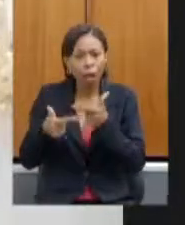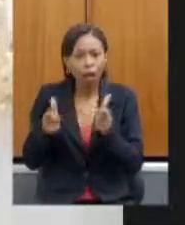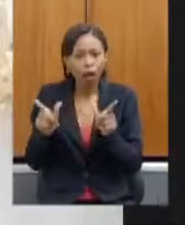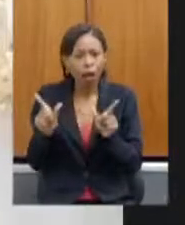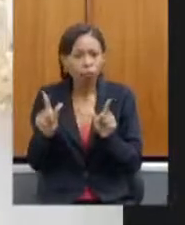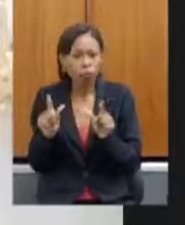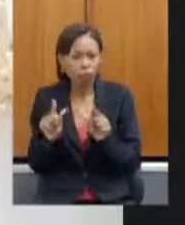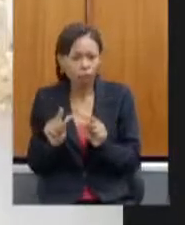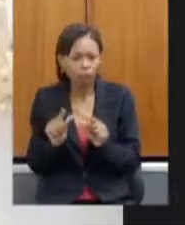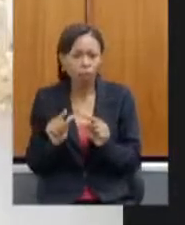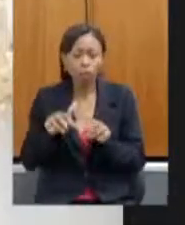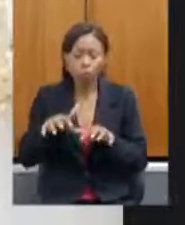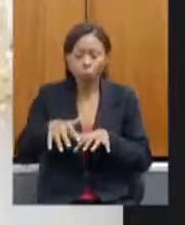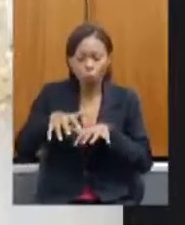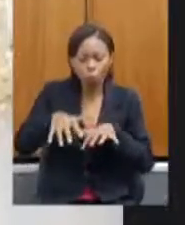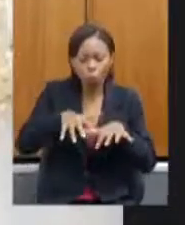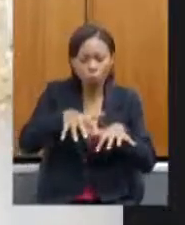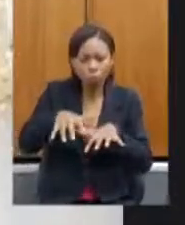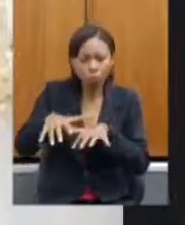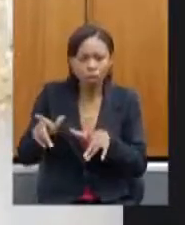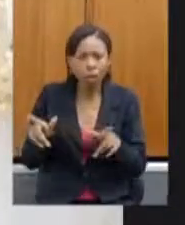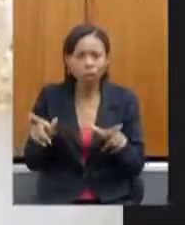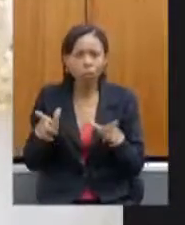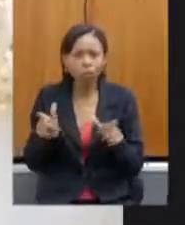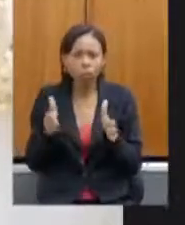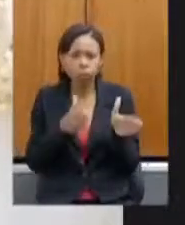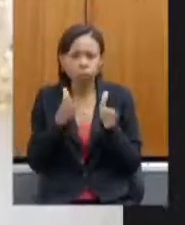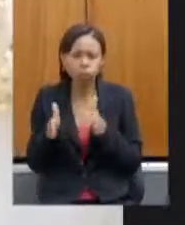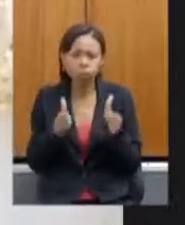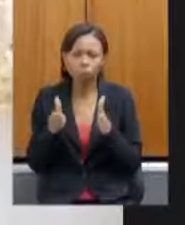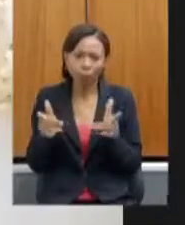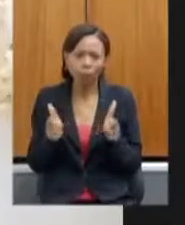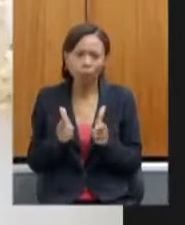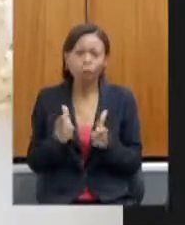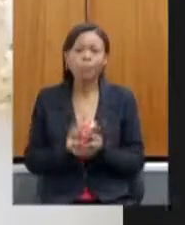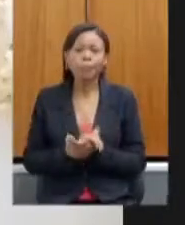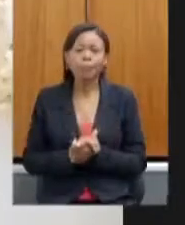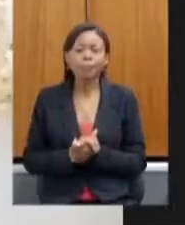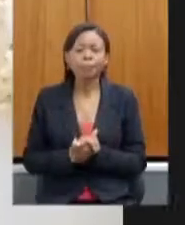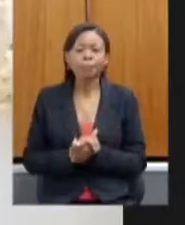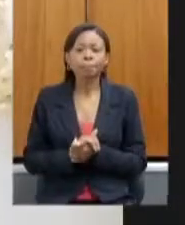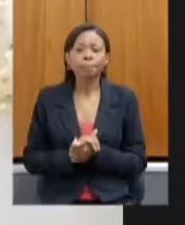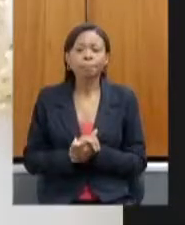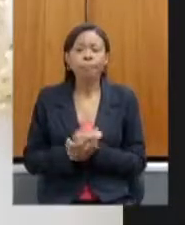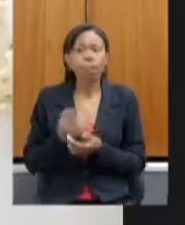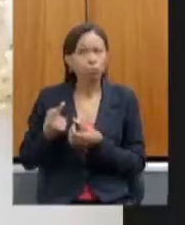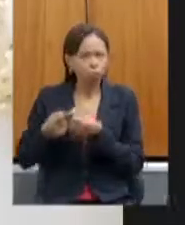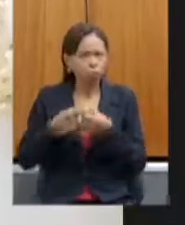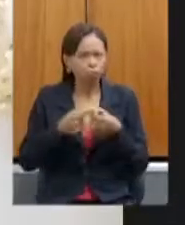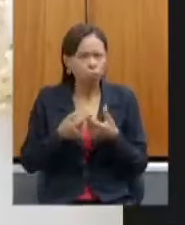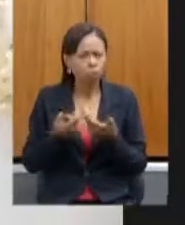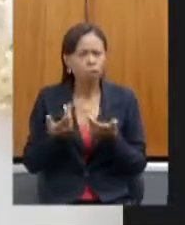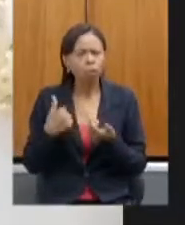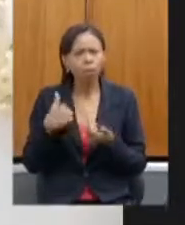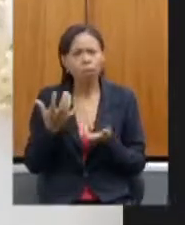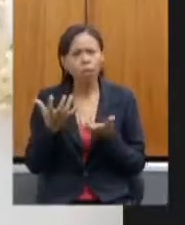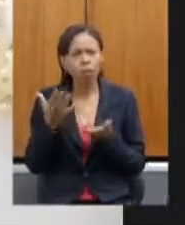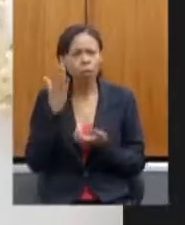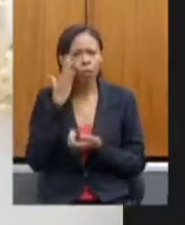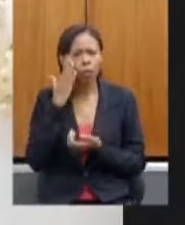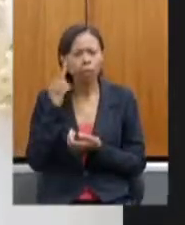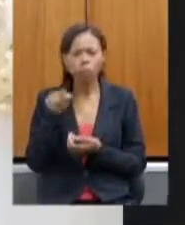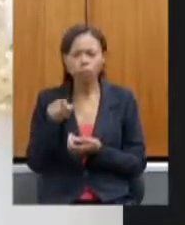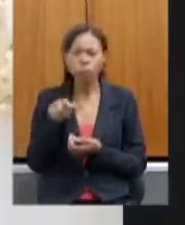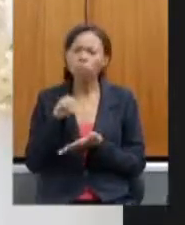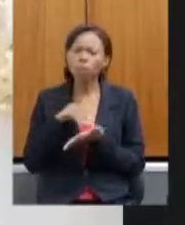com maior produtividade. Então, primeira hora, parabéns. Mas aqui, além dessa lista de municípios, eu quero deixar que eu queria saber da secretária